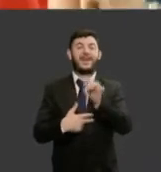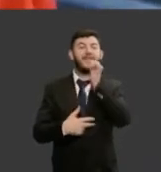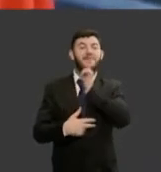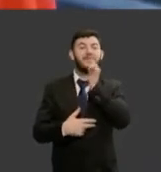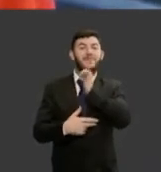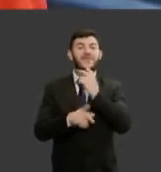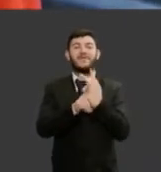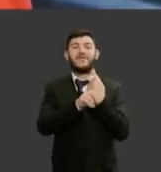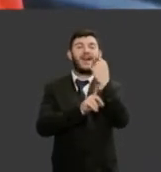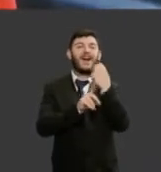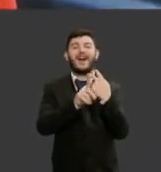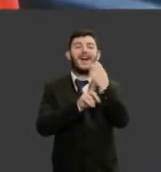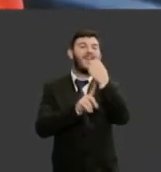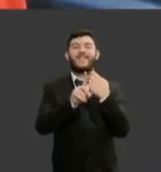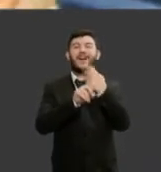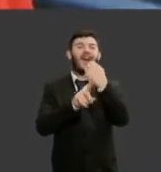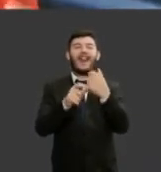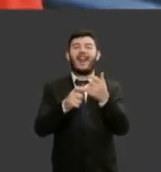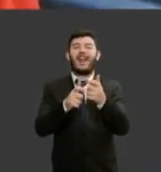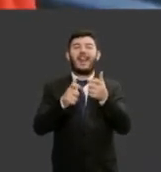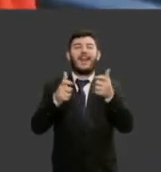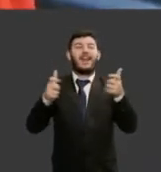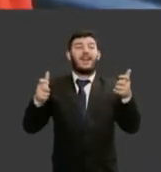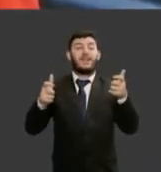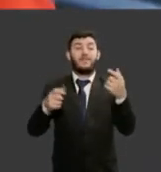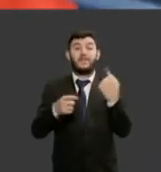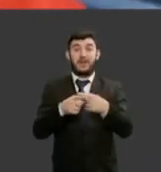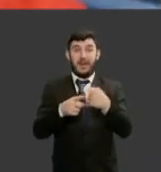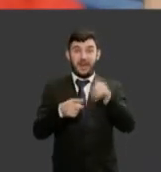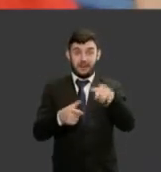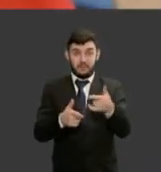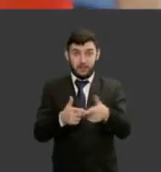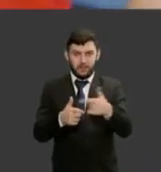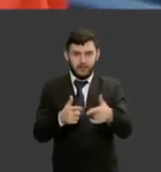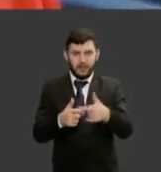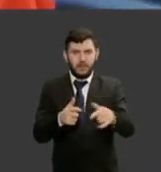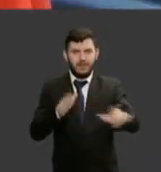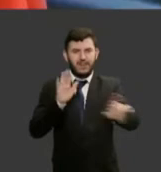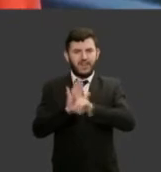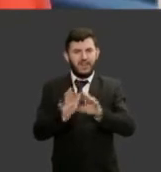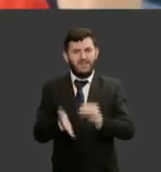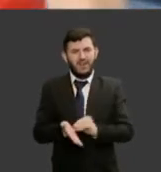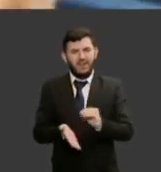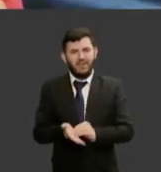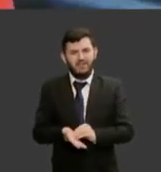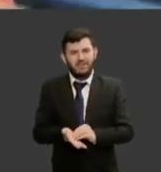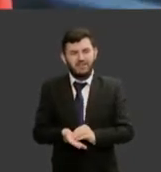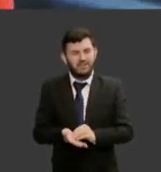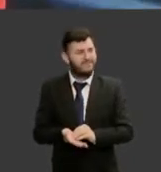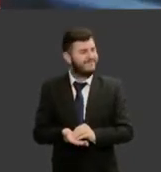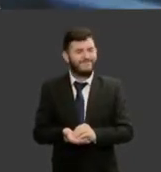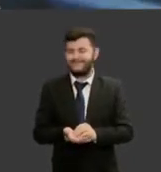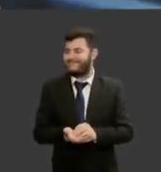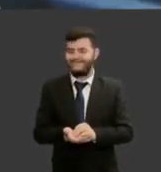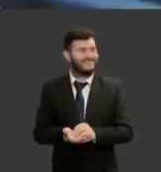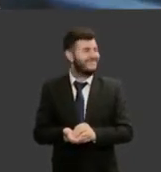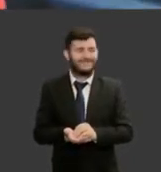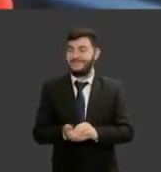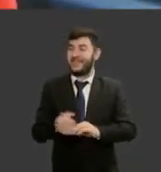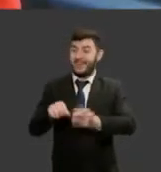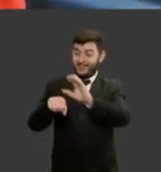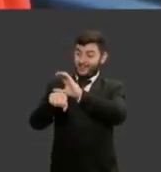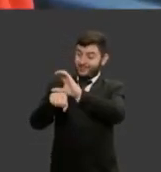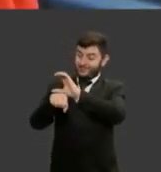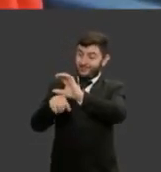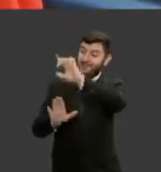problema de falta de leis os nossos direitos estão previstos na constituição os nossos direitos estão previstos na